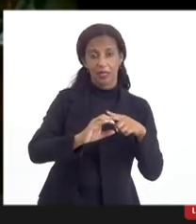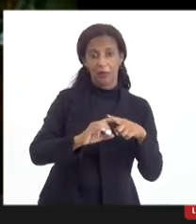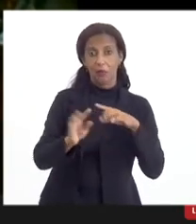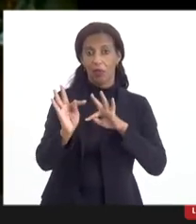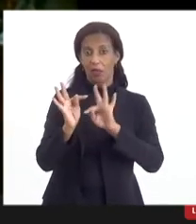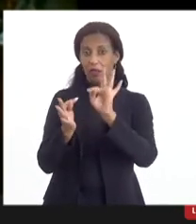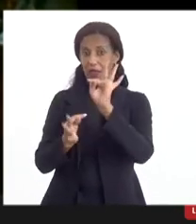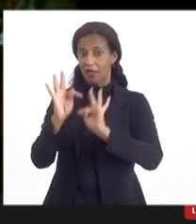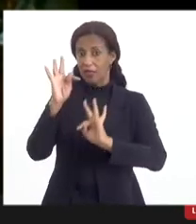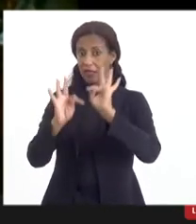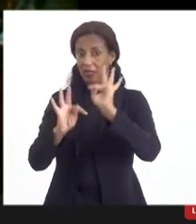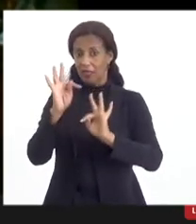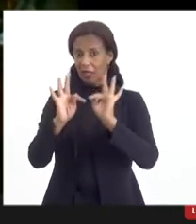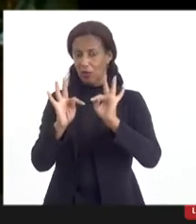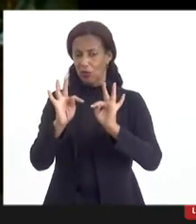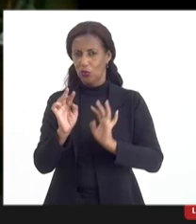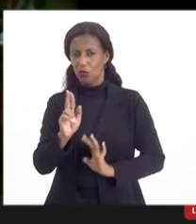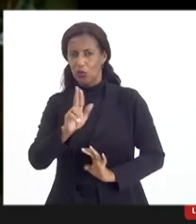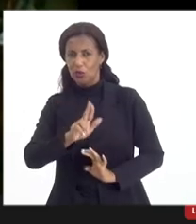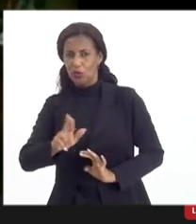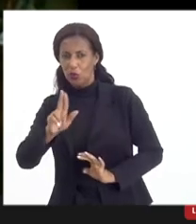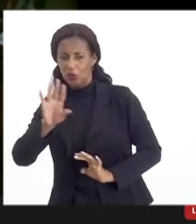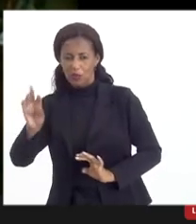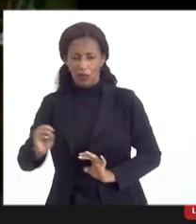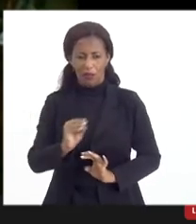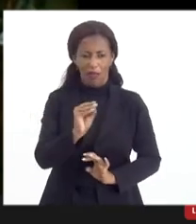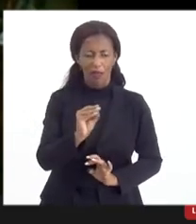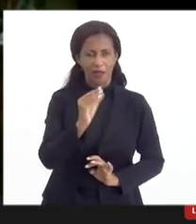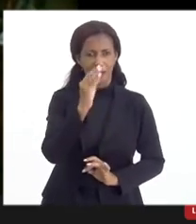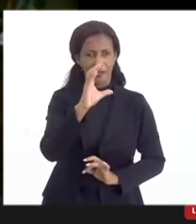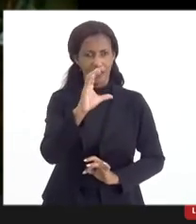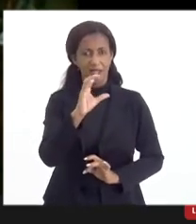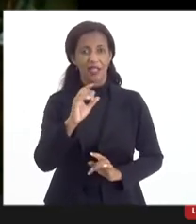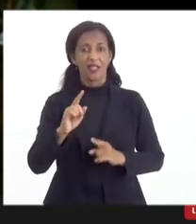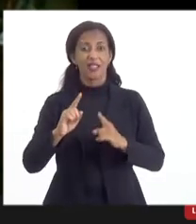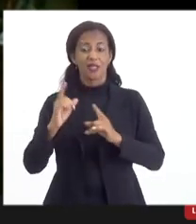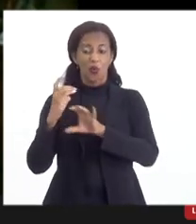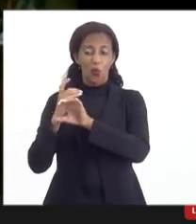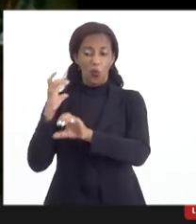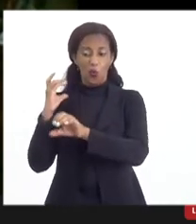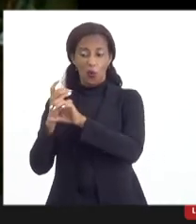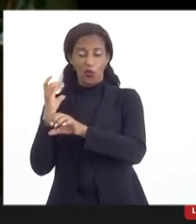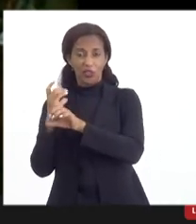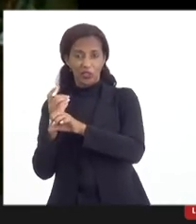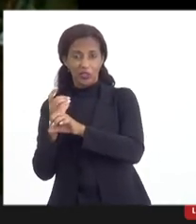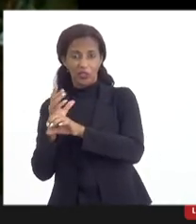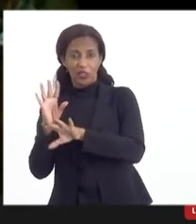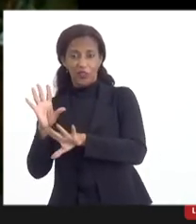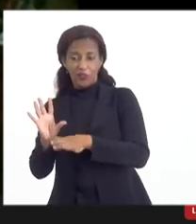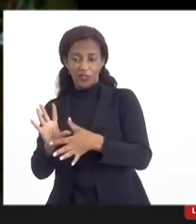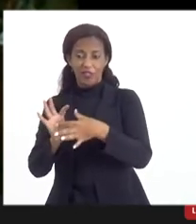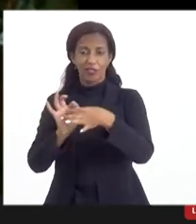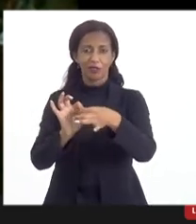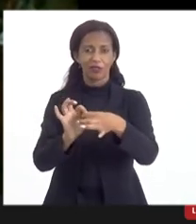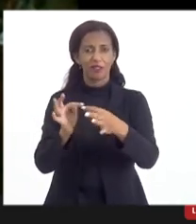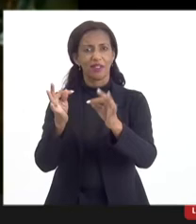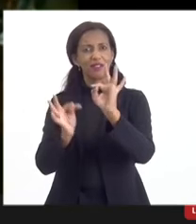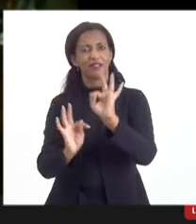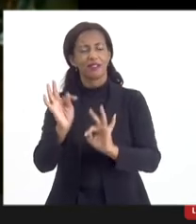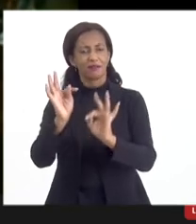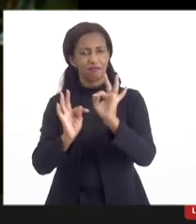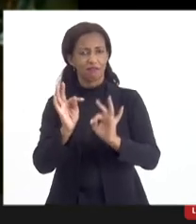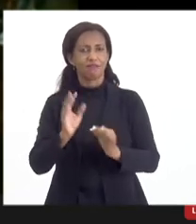tecnologia, você dá um uso à ciência, depois com a engenharia você dá uma economicidade à tecnologia. Então,